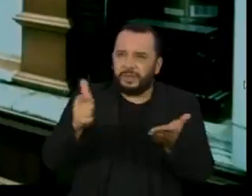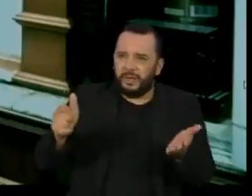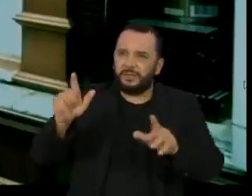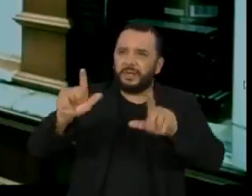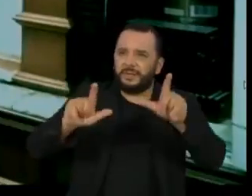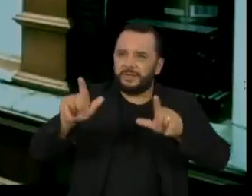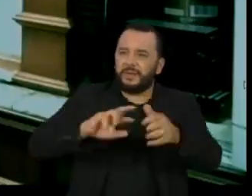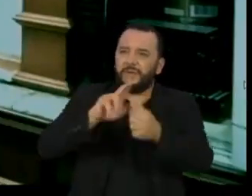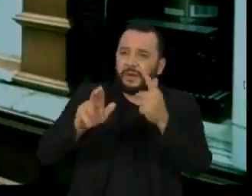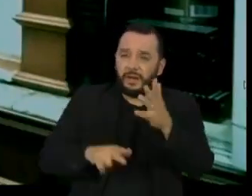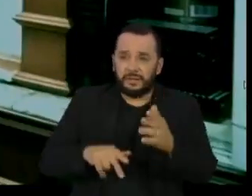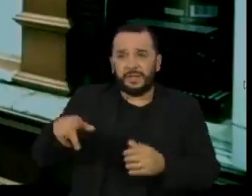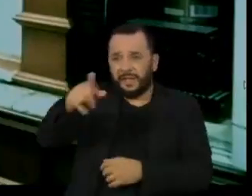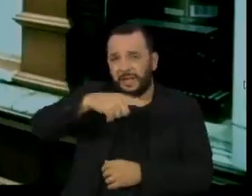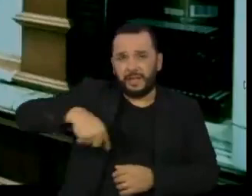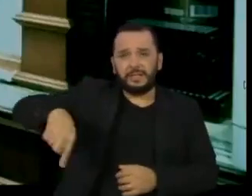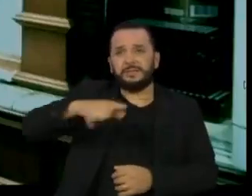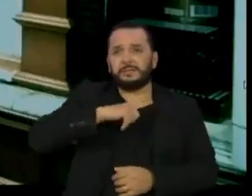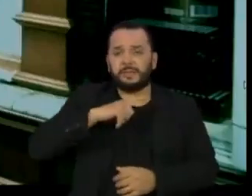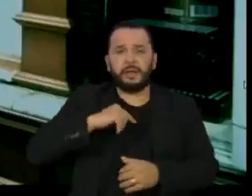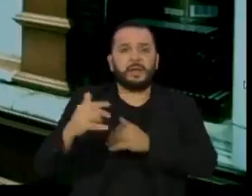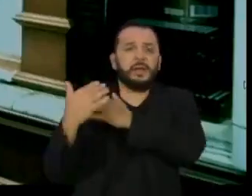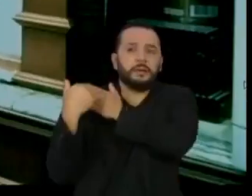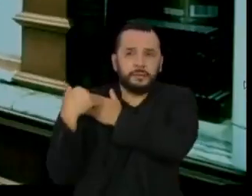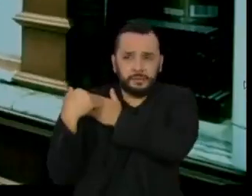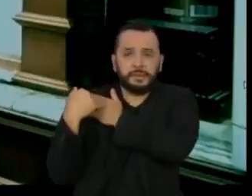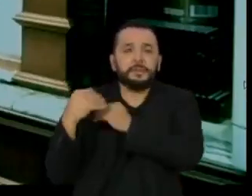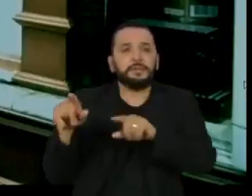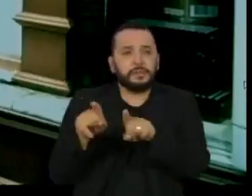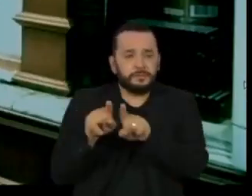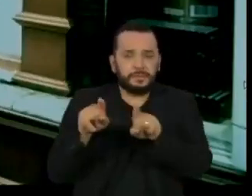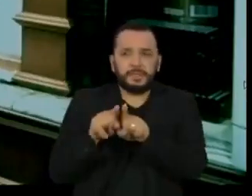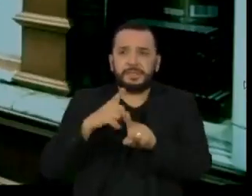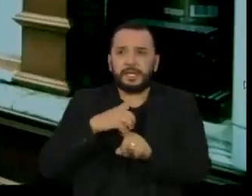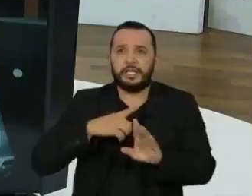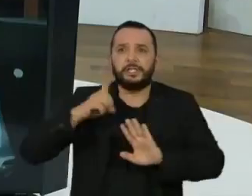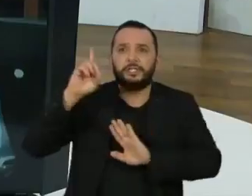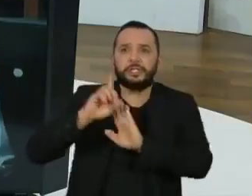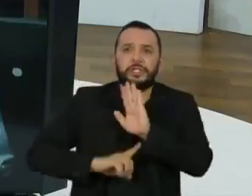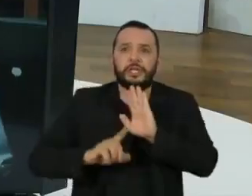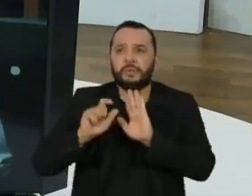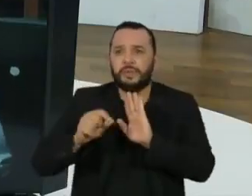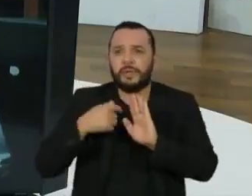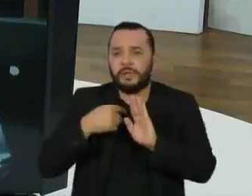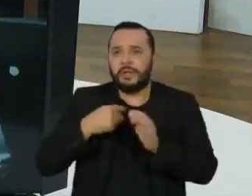o dever, o dever direito, de informar, informar o grande público. E